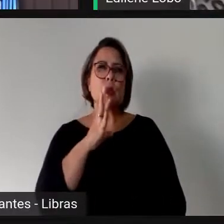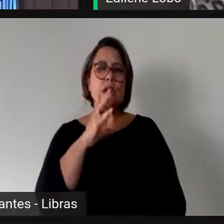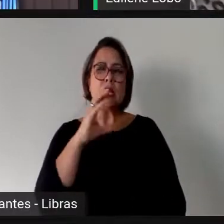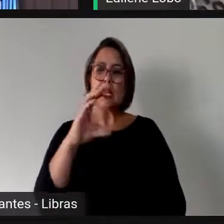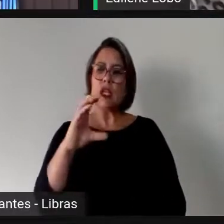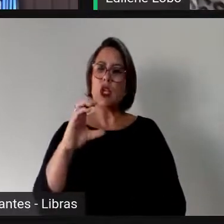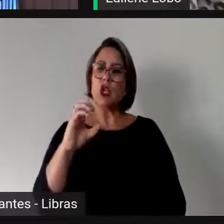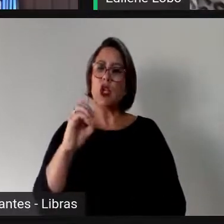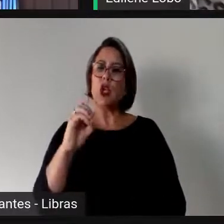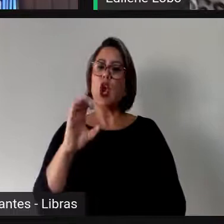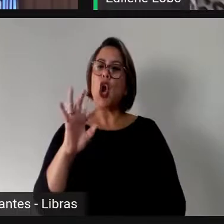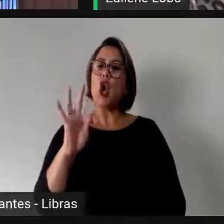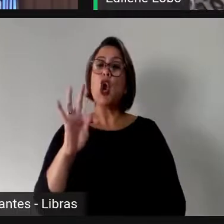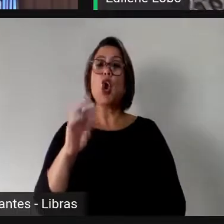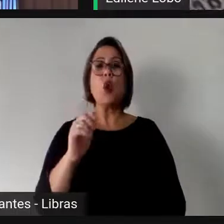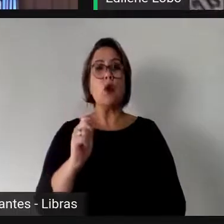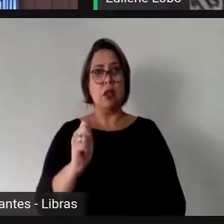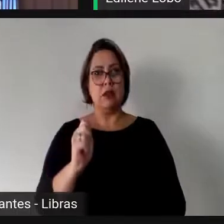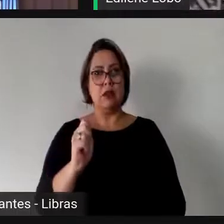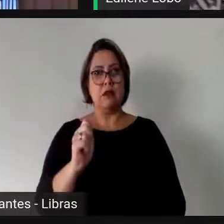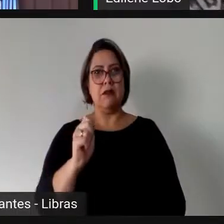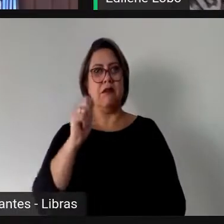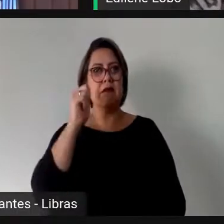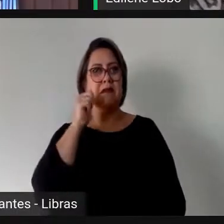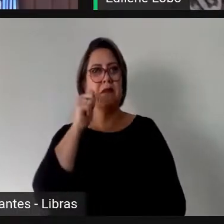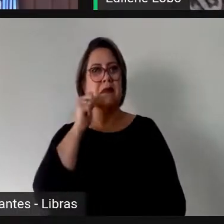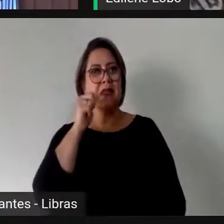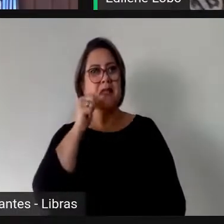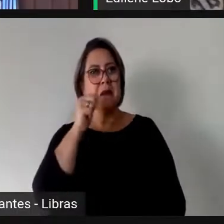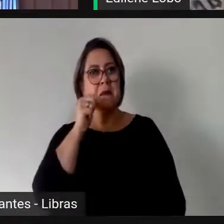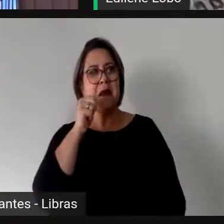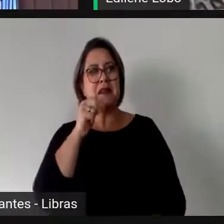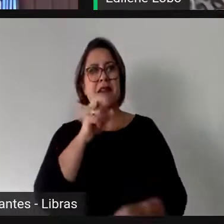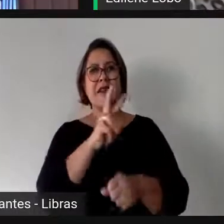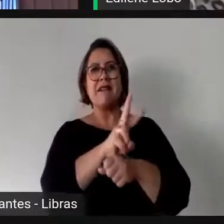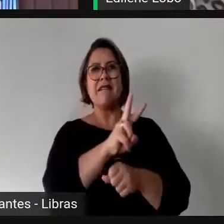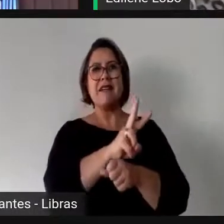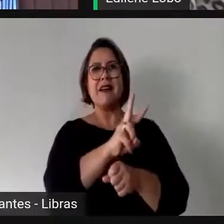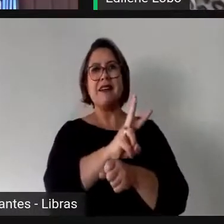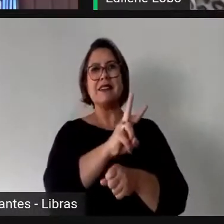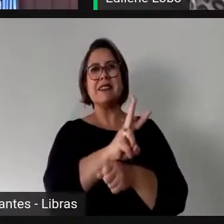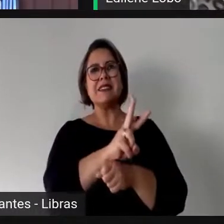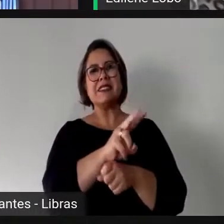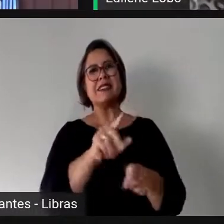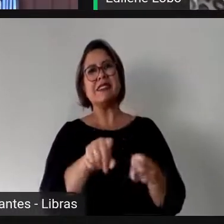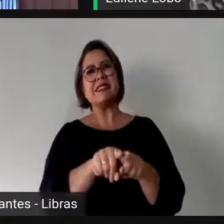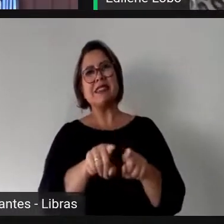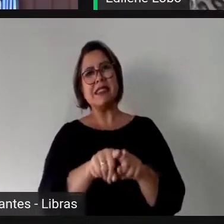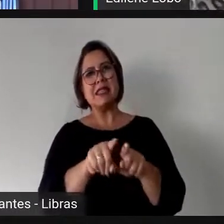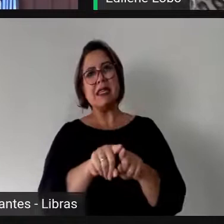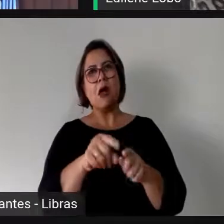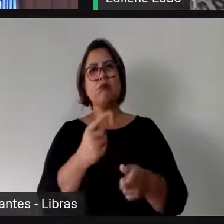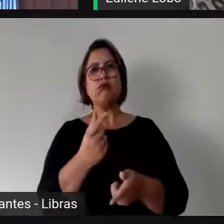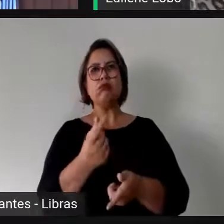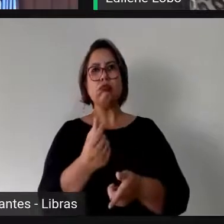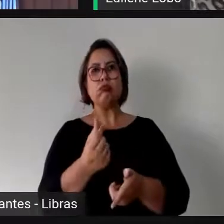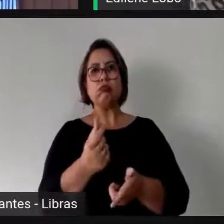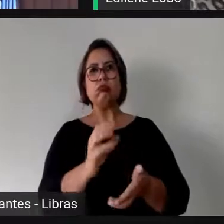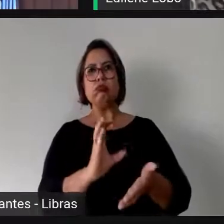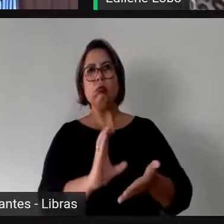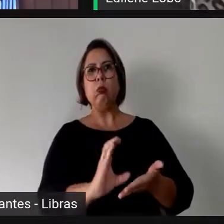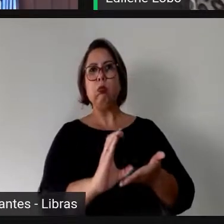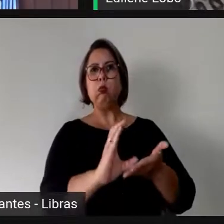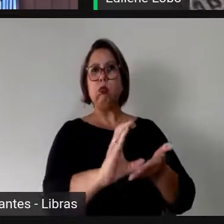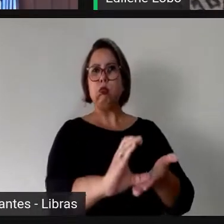registro de candidatas, que há cotas para a aplicação dos recursos públicos envolvidos nas